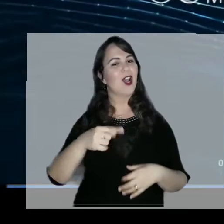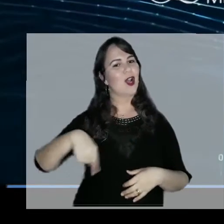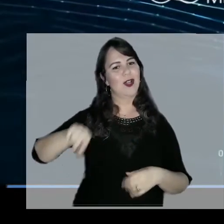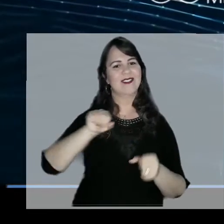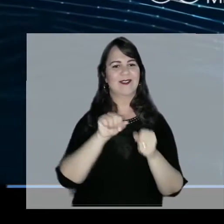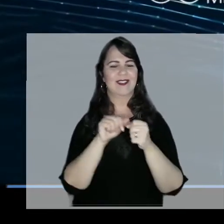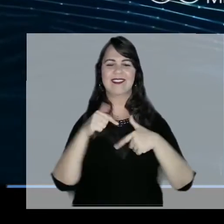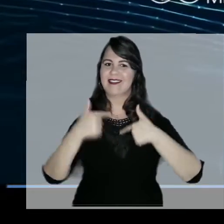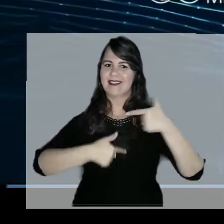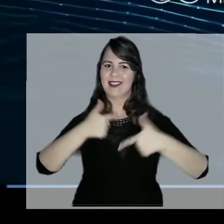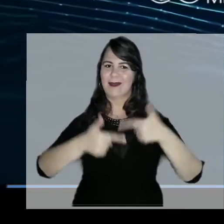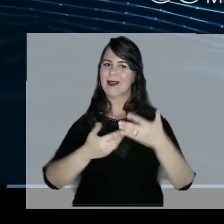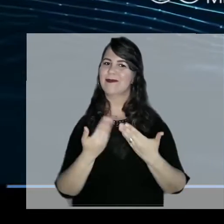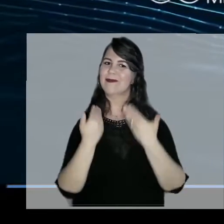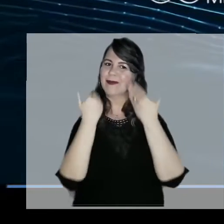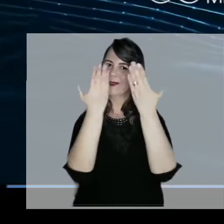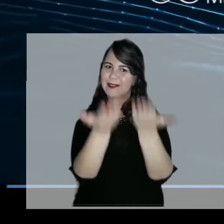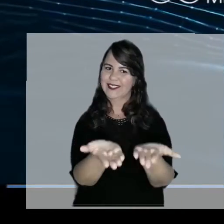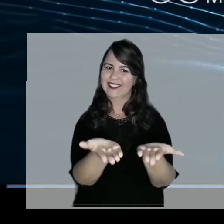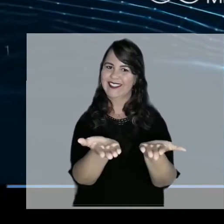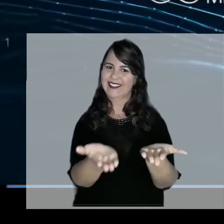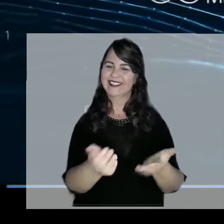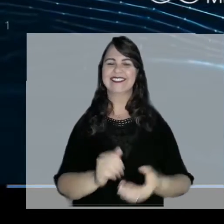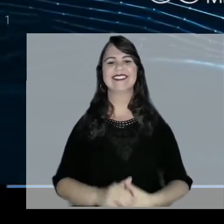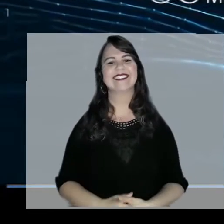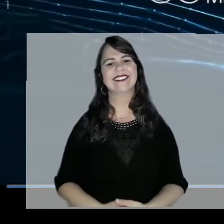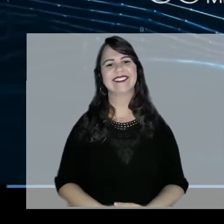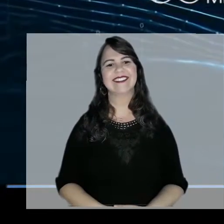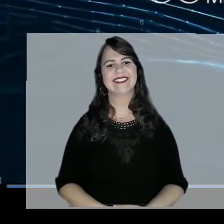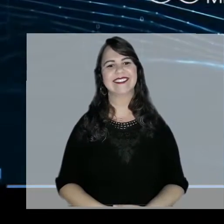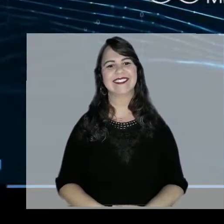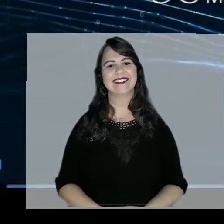Somos uma escola que é feita por você.